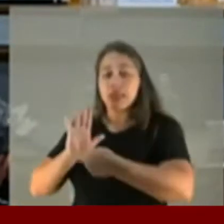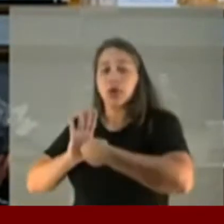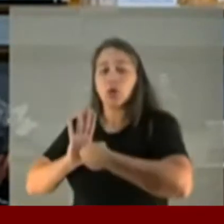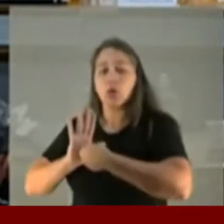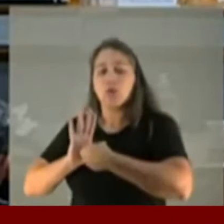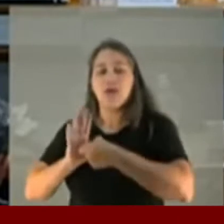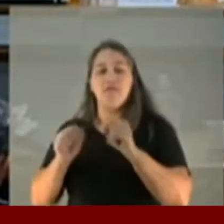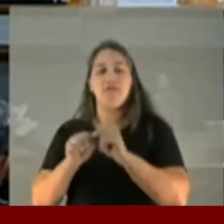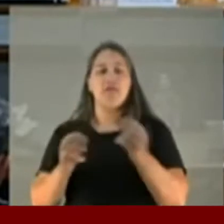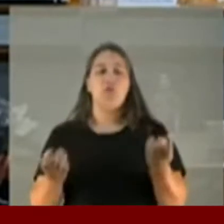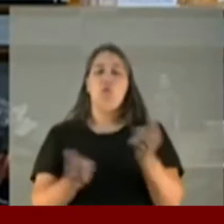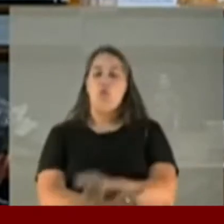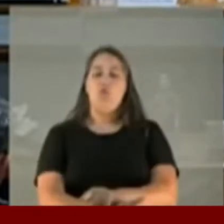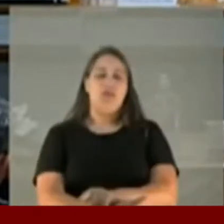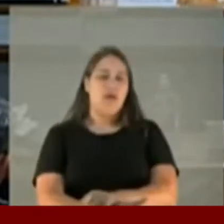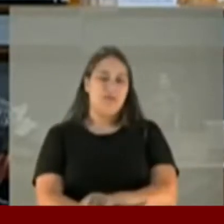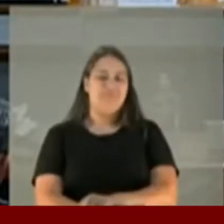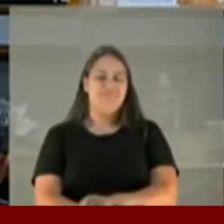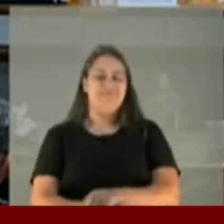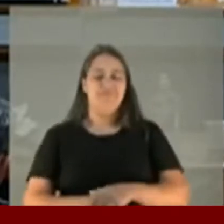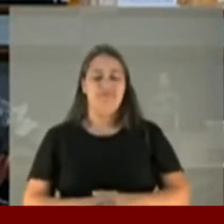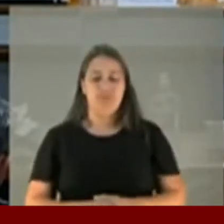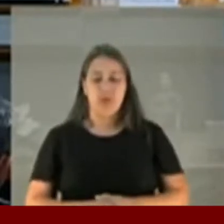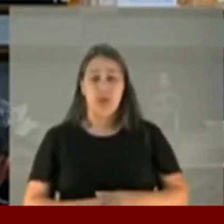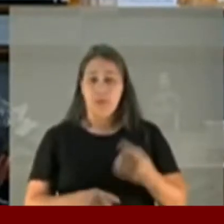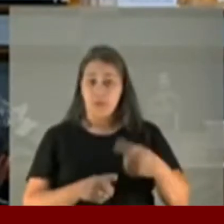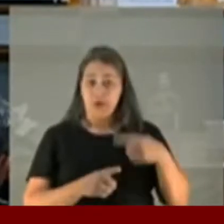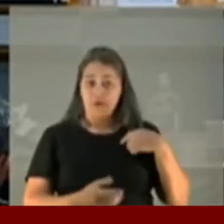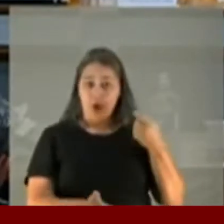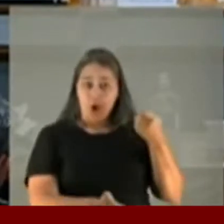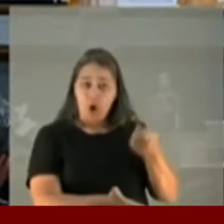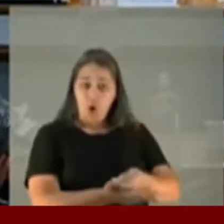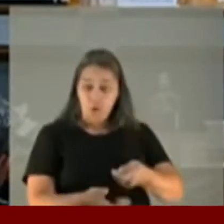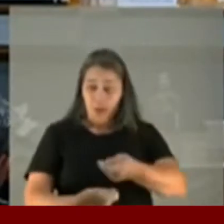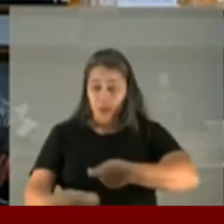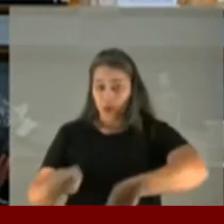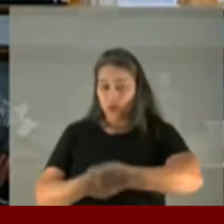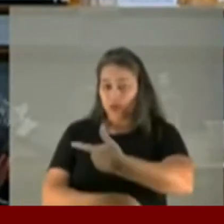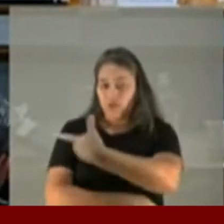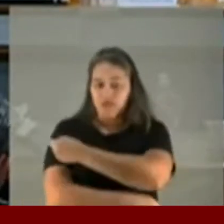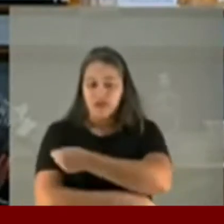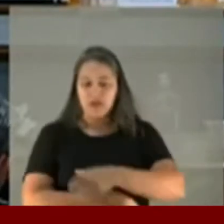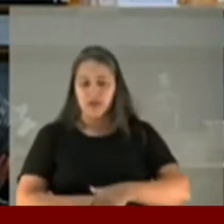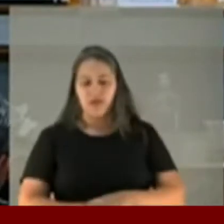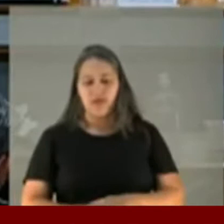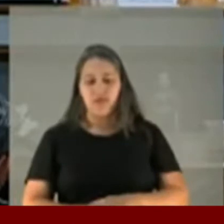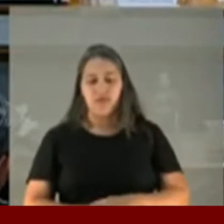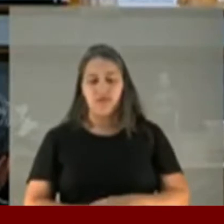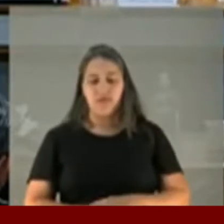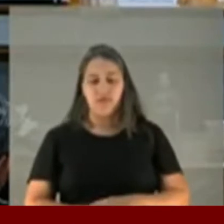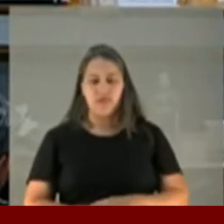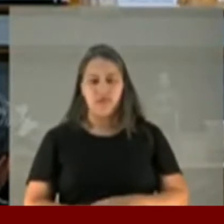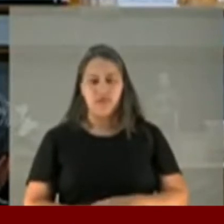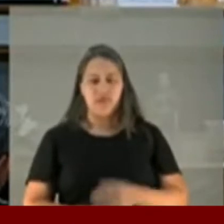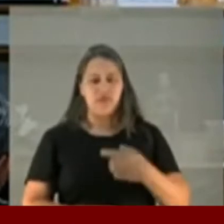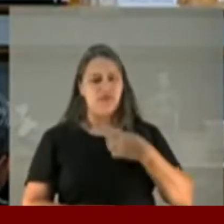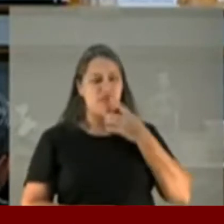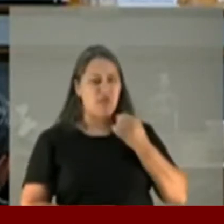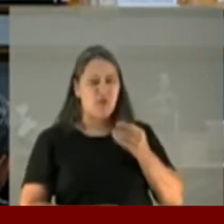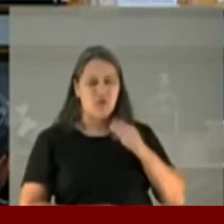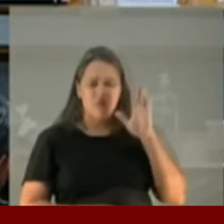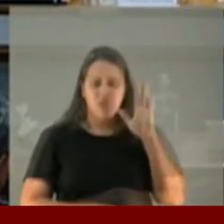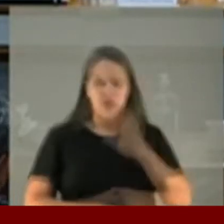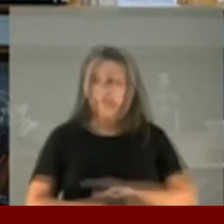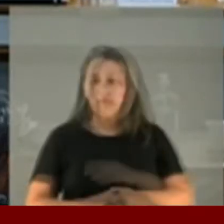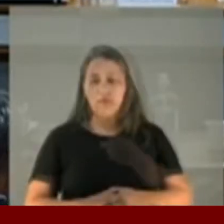fazendo o inverso, fazendo aquisição e negociação de vacinas. Não, você veio falar mal do presidente, o senhor falou alguma coisa.